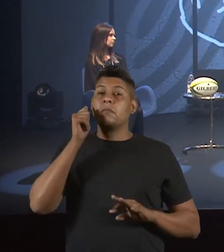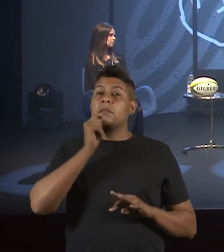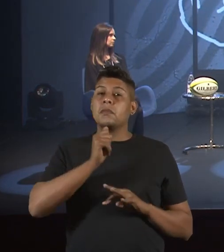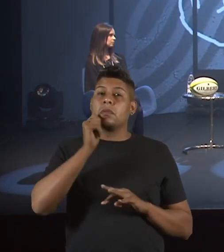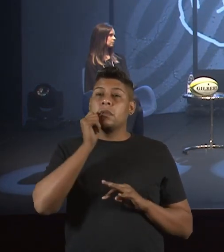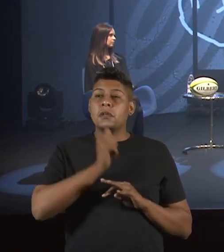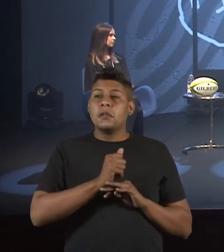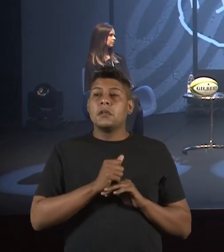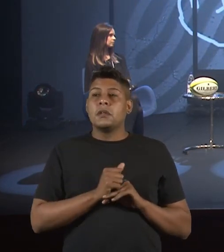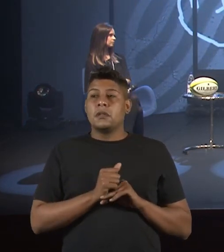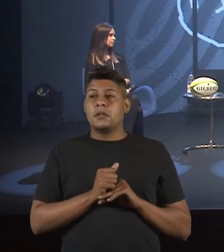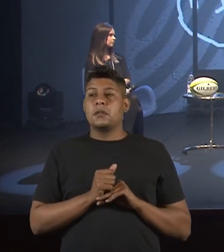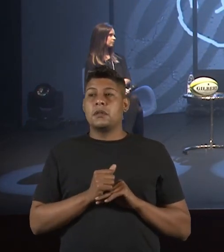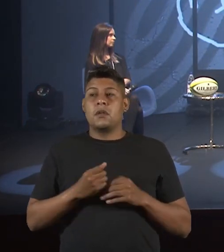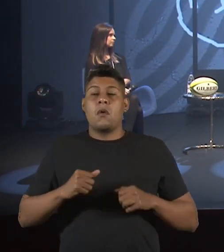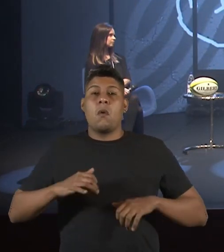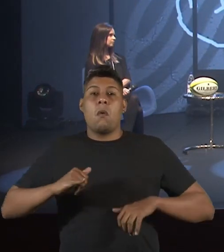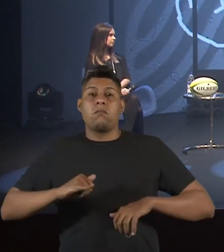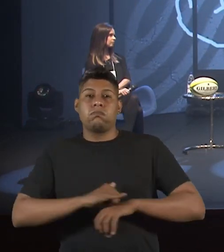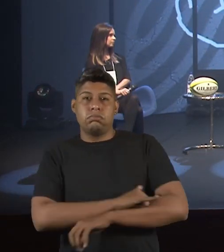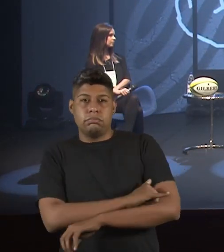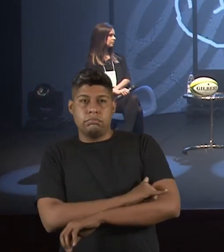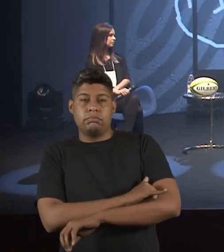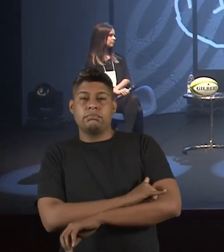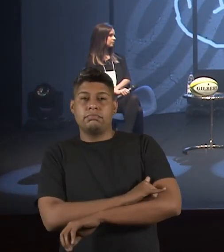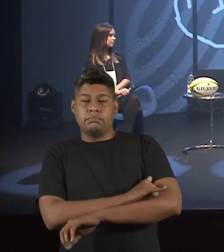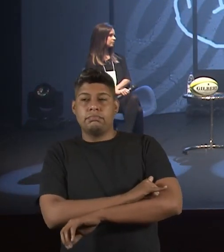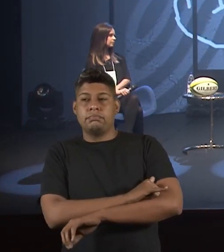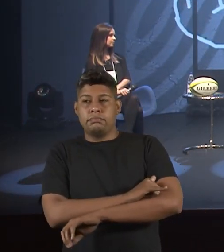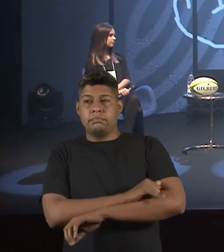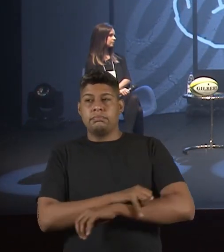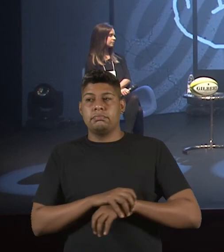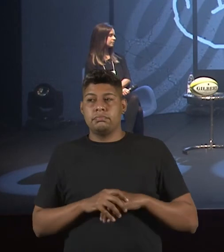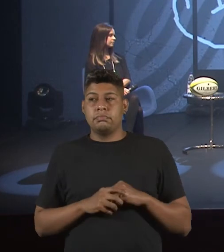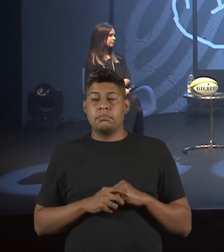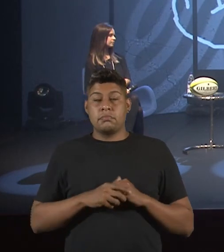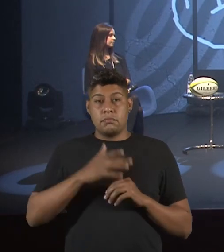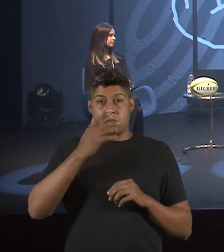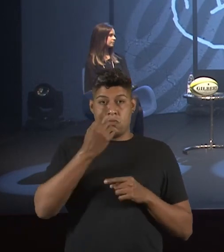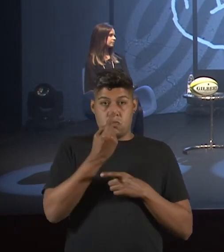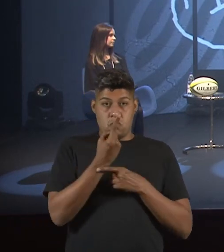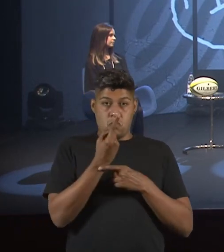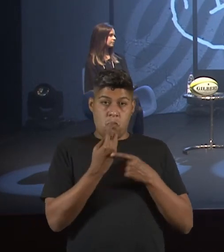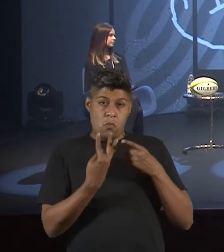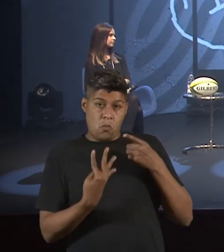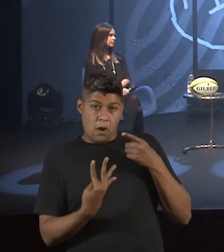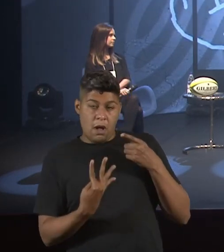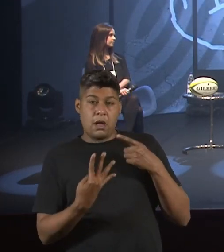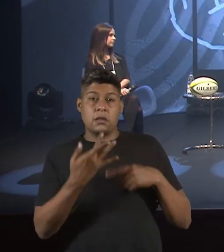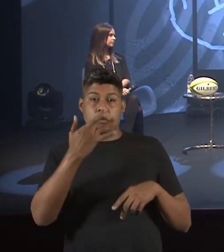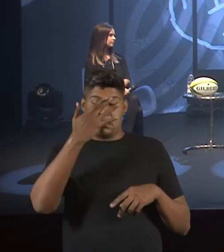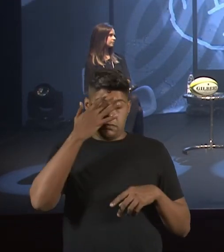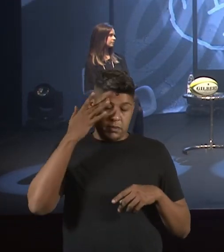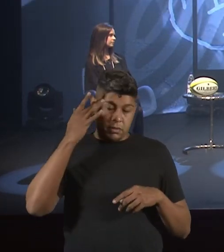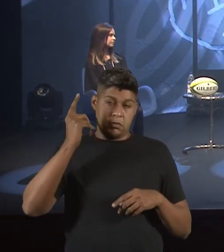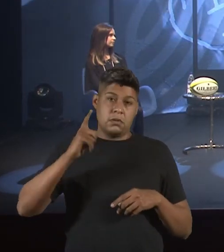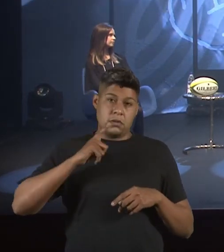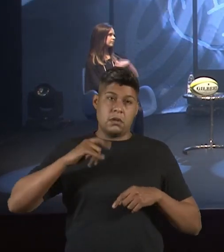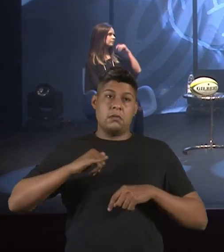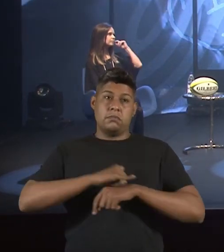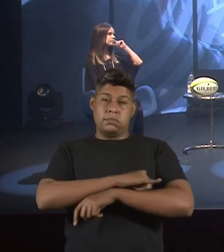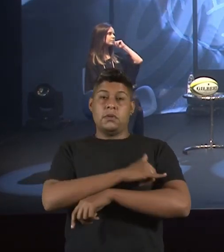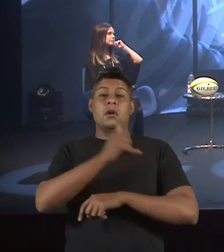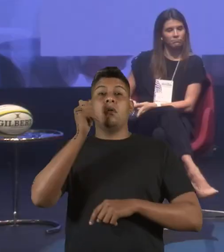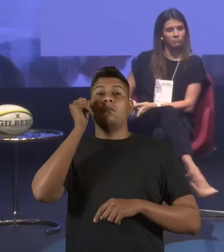estão acima do peso. Uma em cada quatro pessoas no Brasil já está obesa. E, no